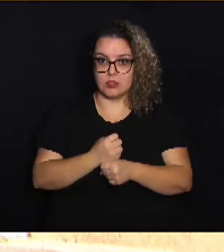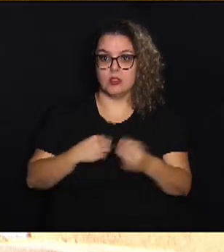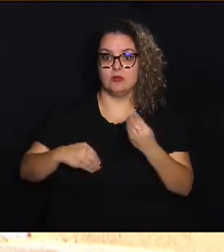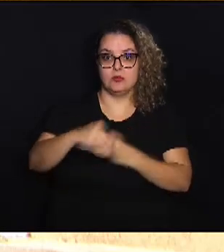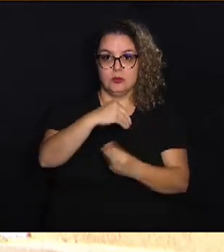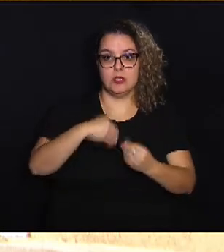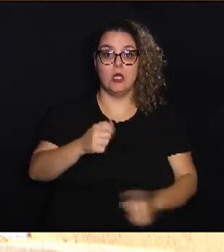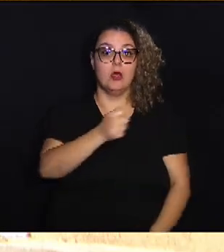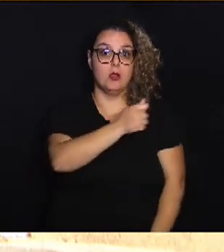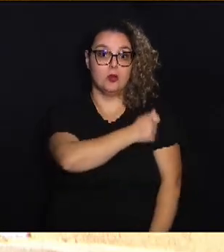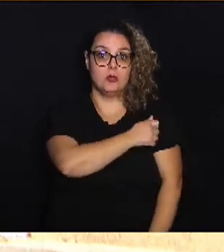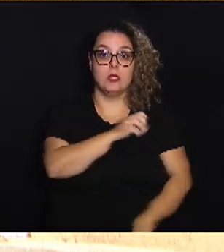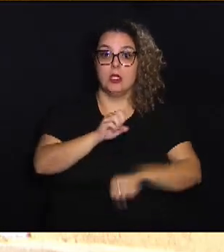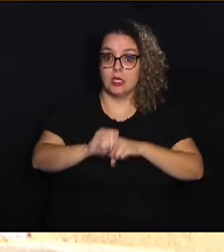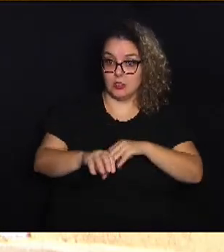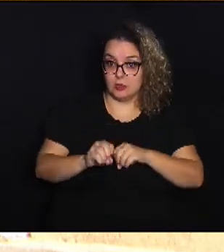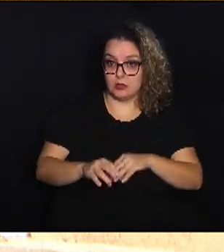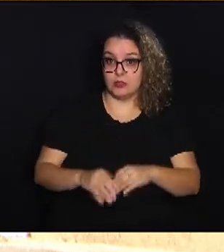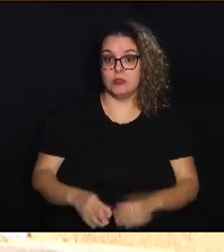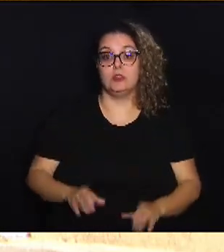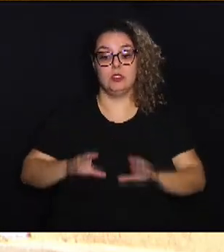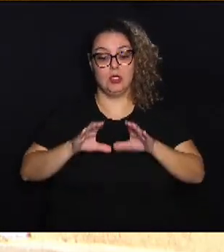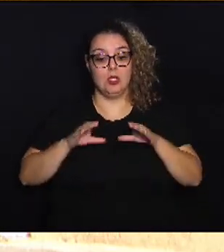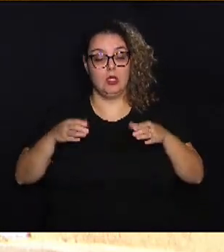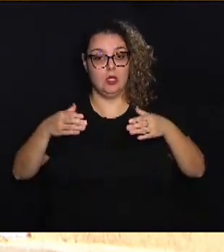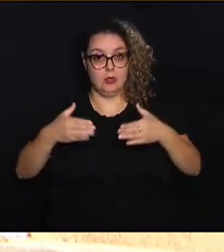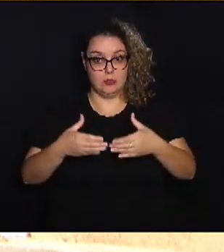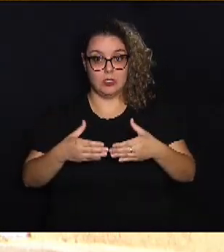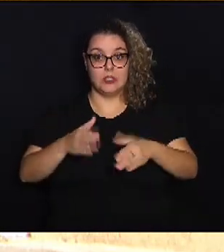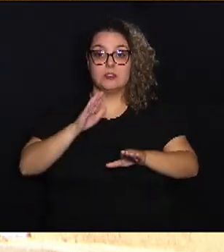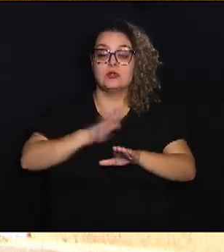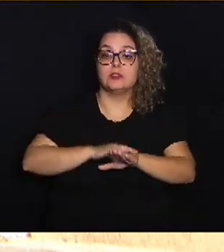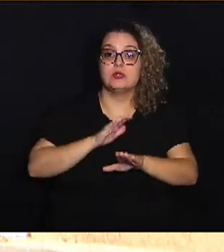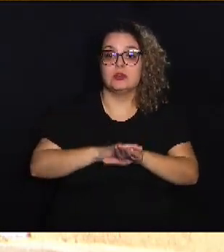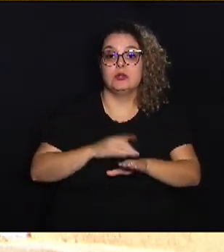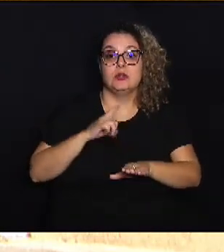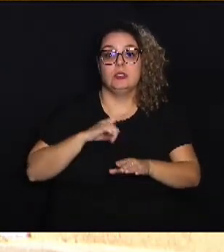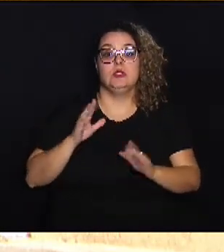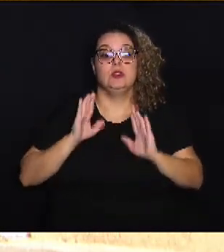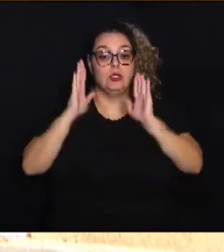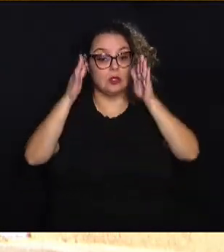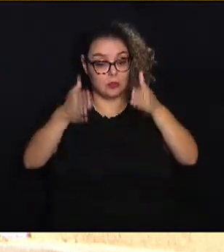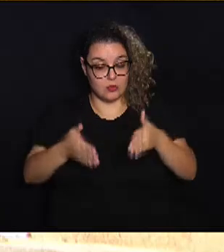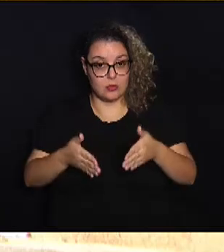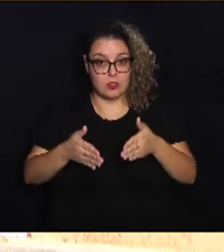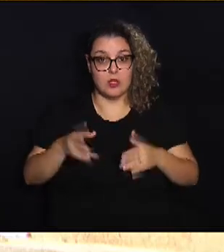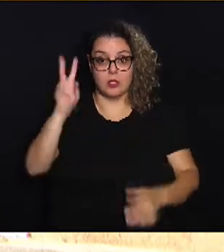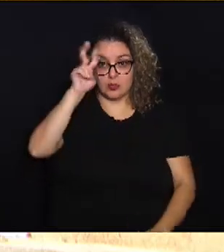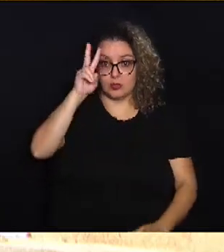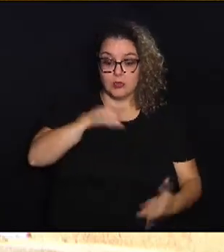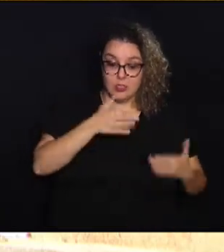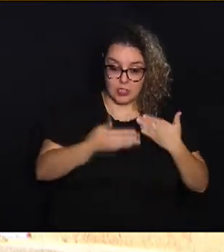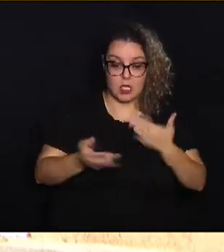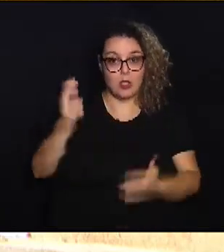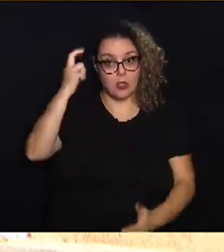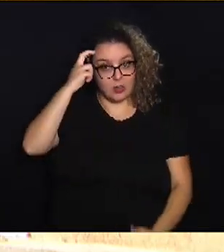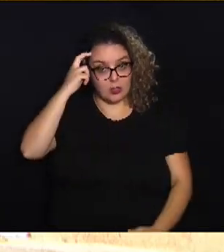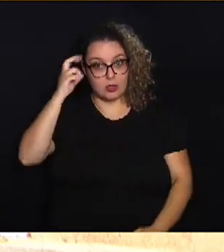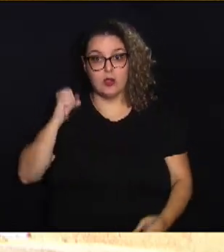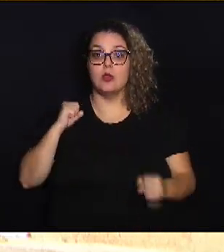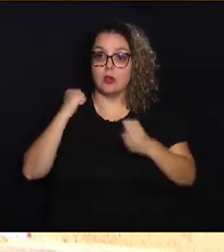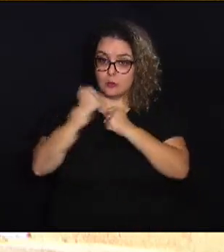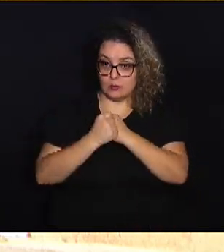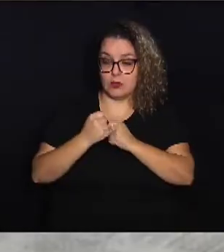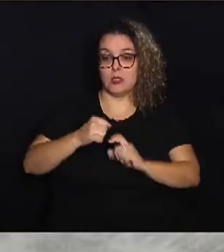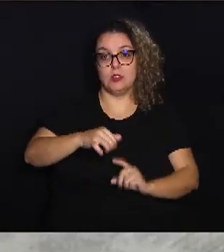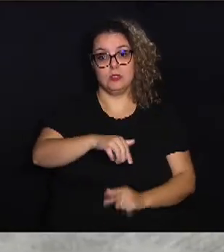alunos, educadores e à comunidade em ações que têm como foco a história, a cultura e a proteção do